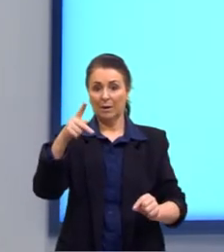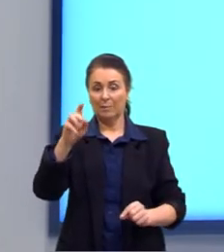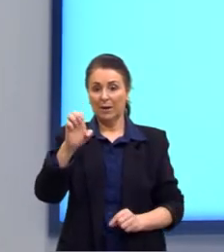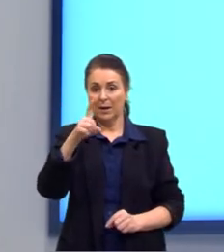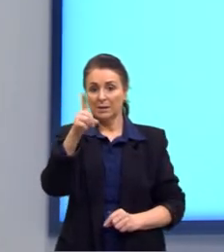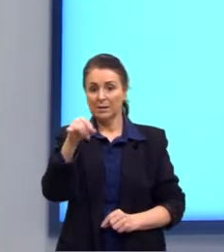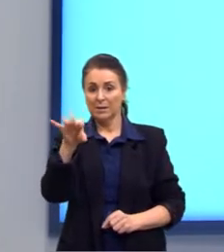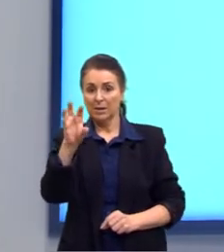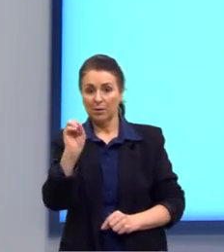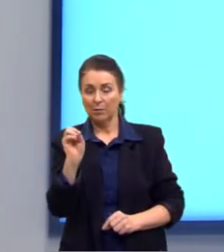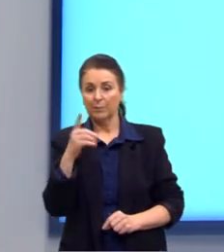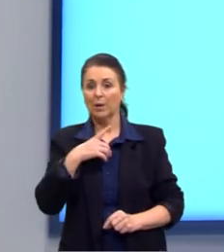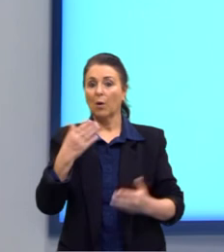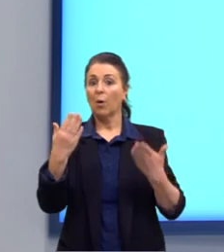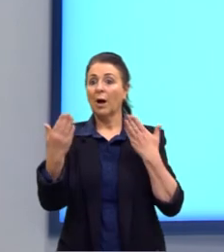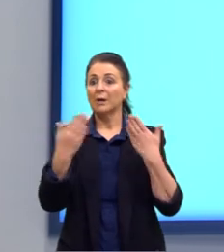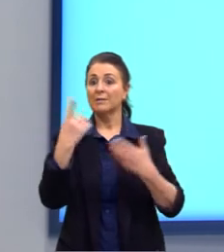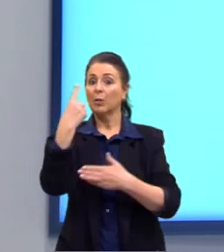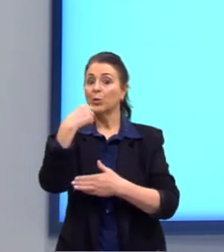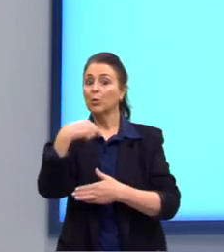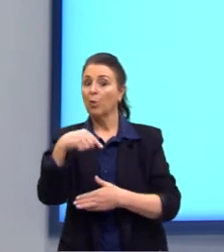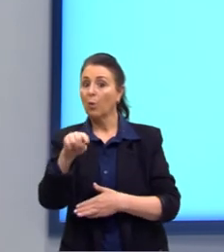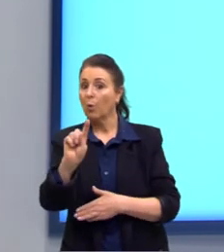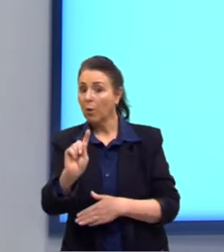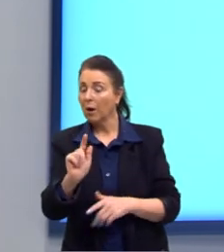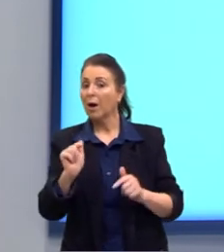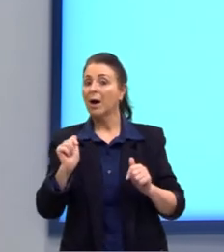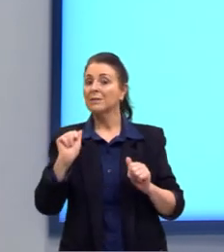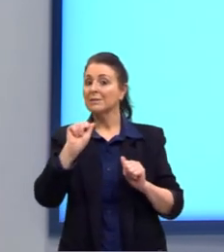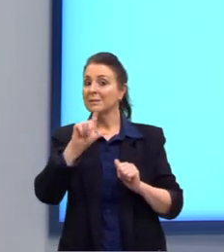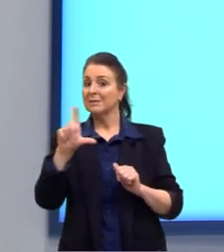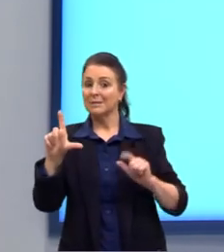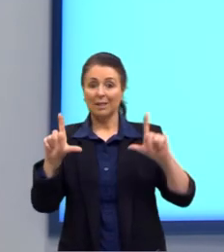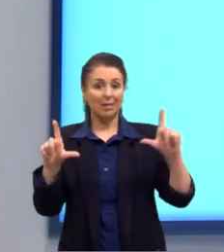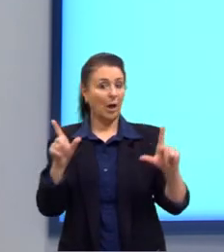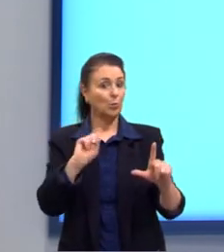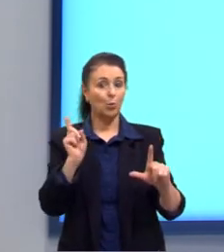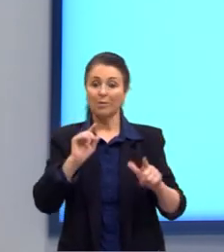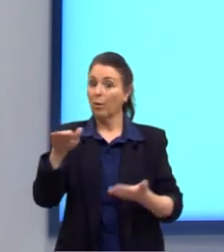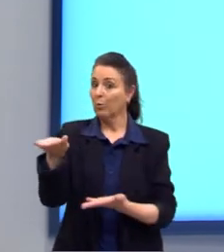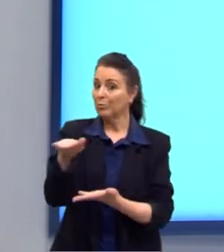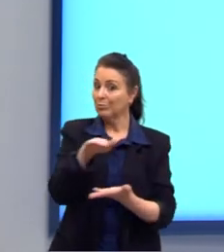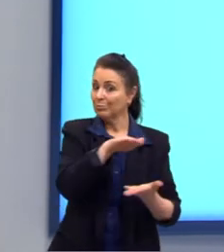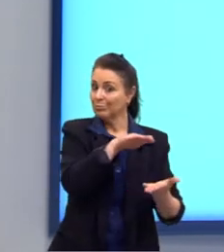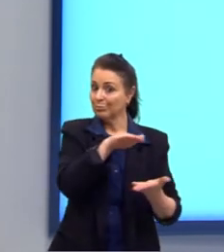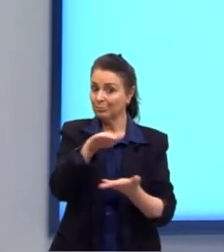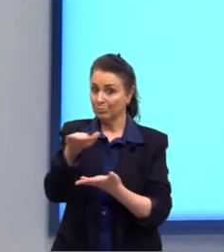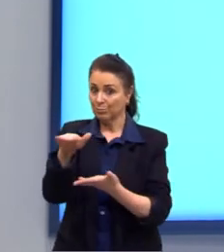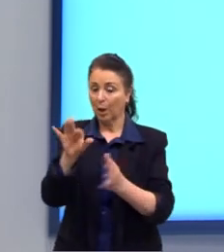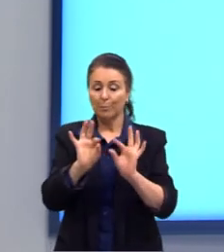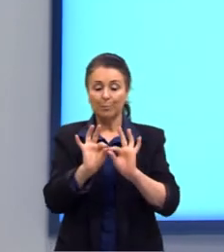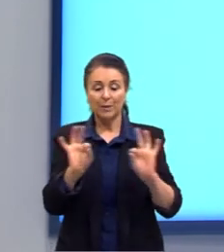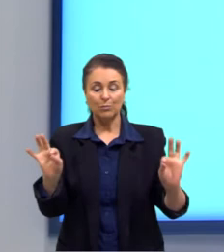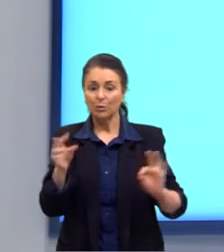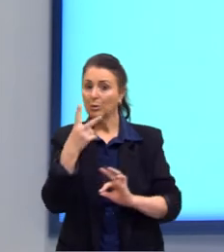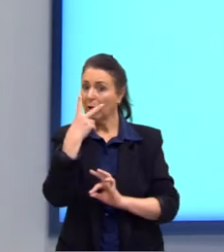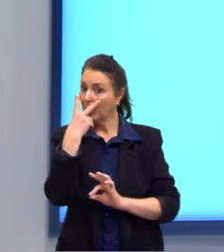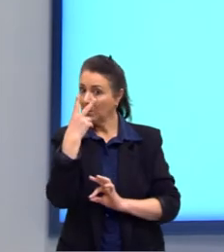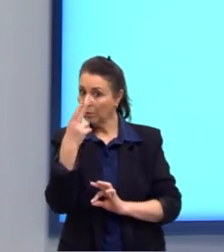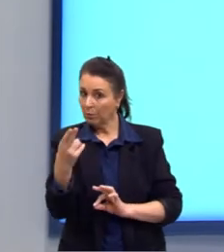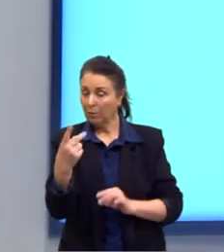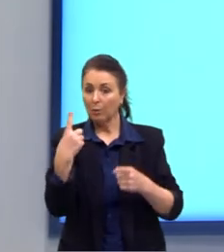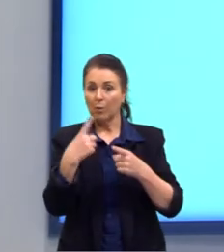esses dois outros lados que não são paralelos. Eles possuem a mesma medida, porque seria